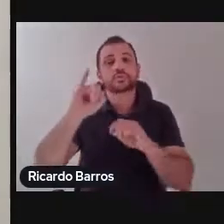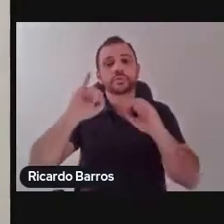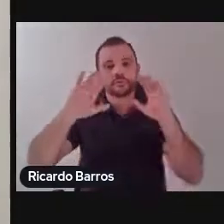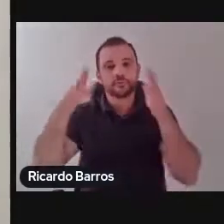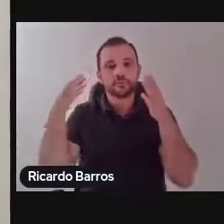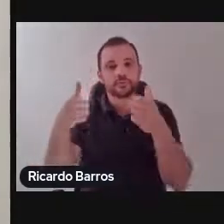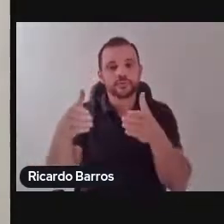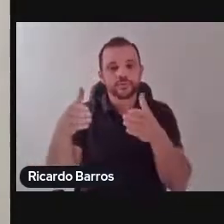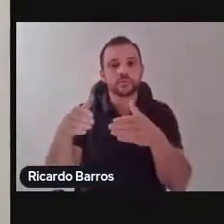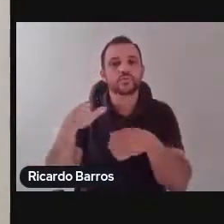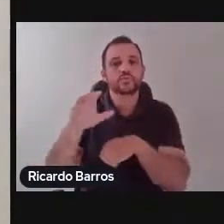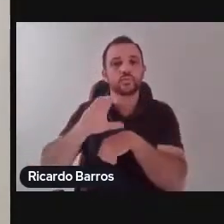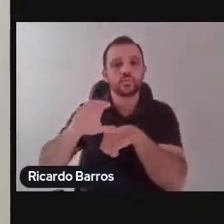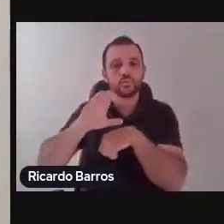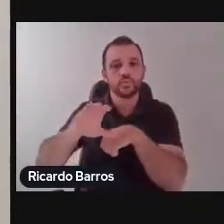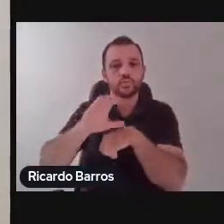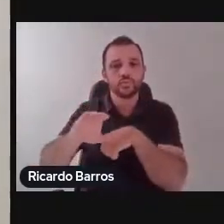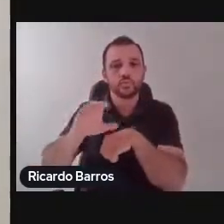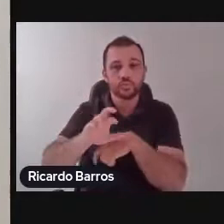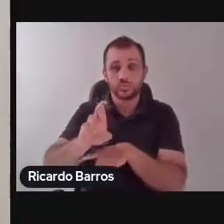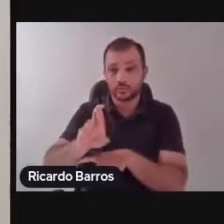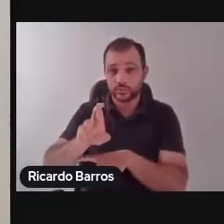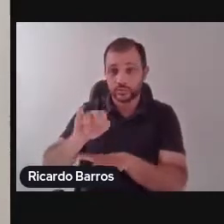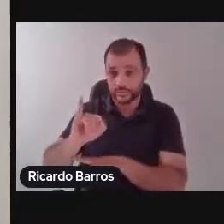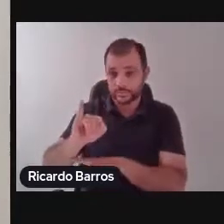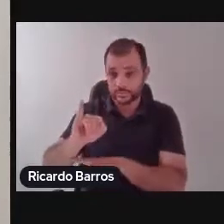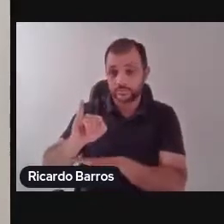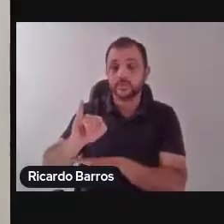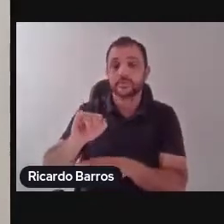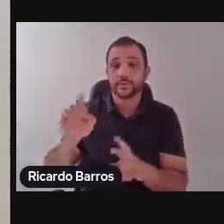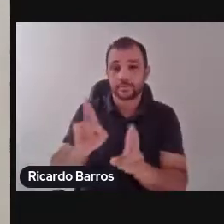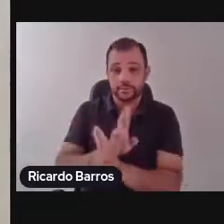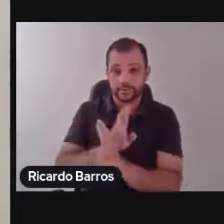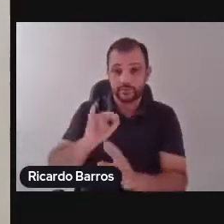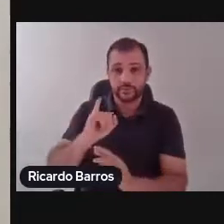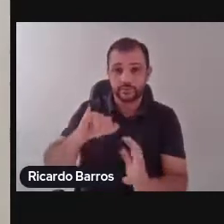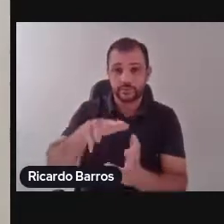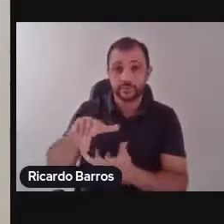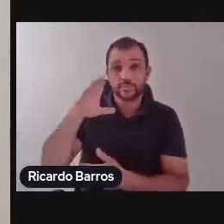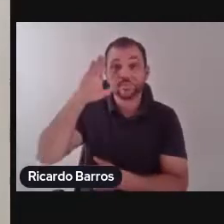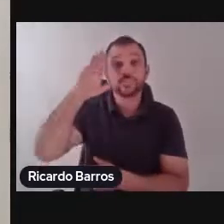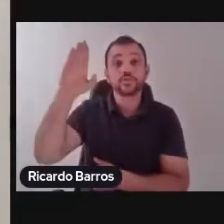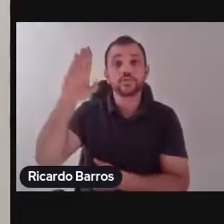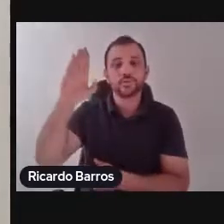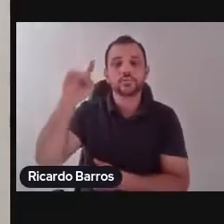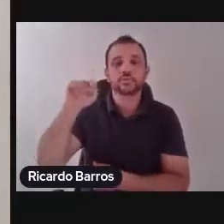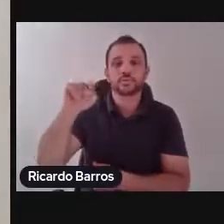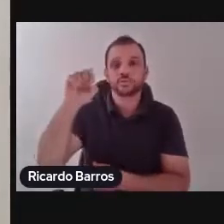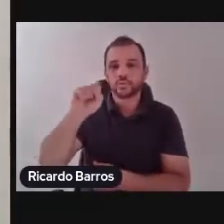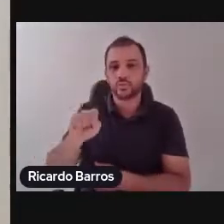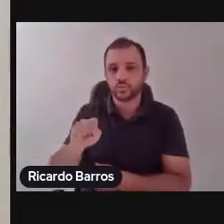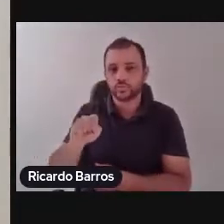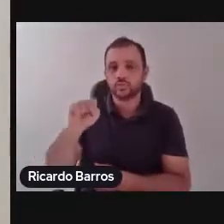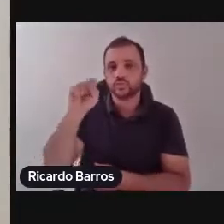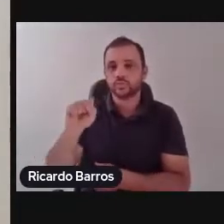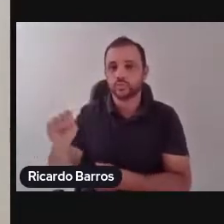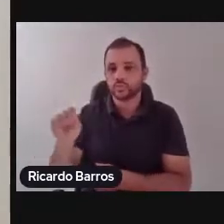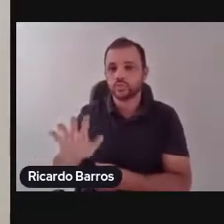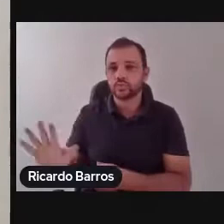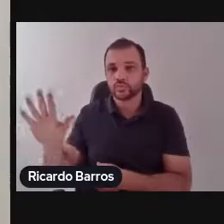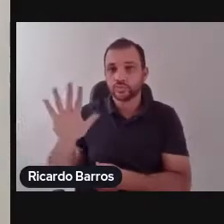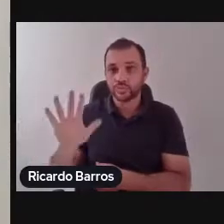-sudeste. E nós estamos em uma região que é uma região de Porto, que é uma região também de diversos empreendimentos